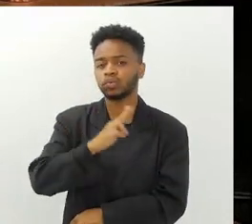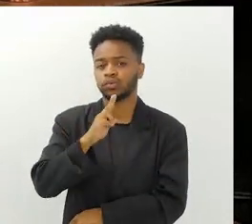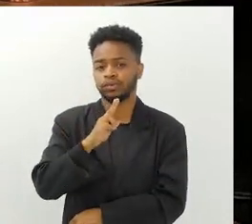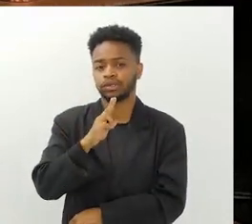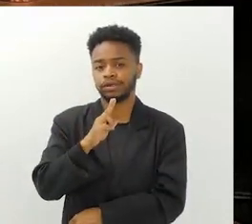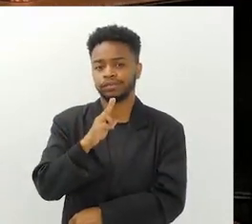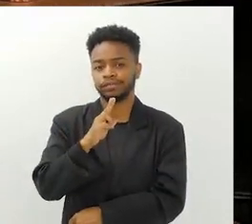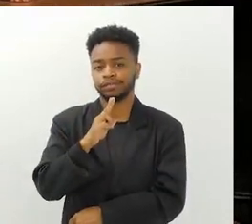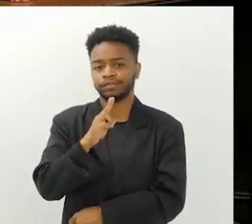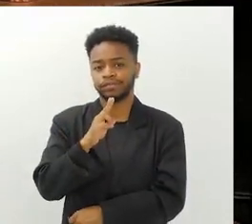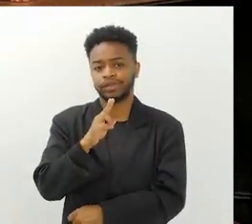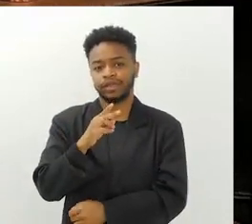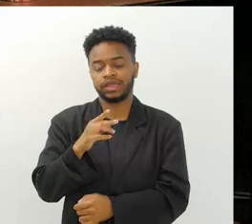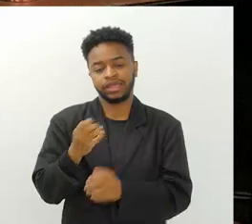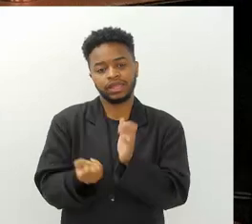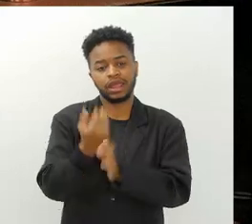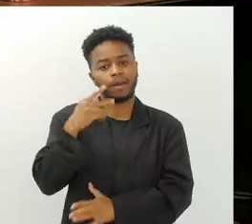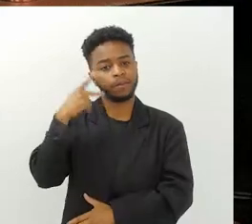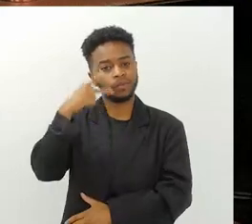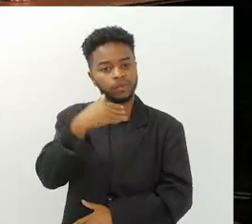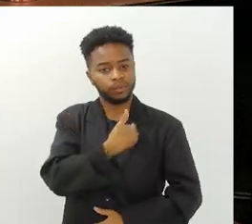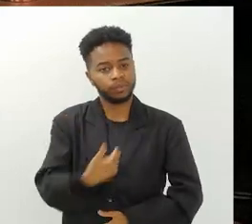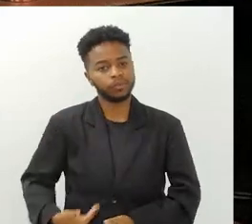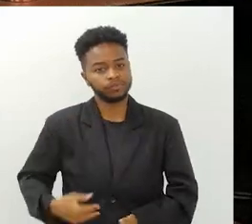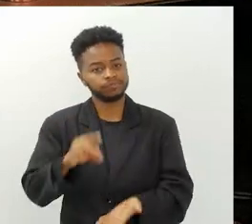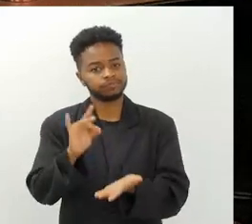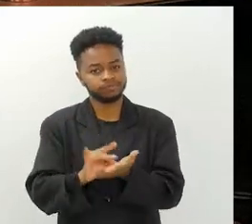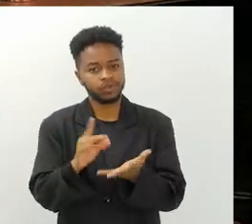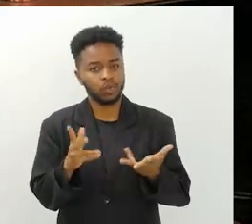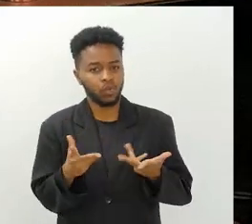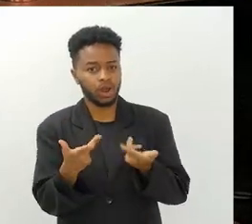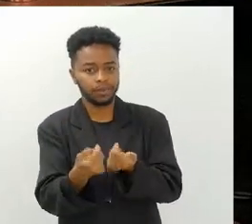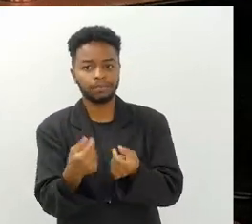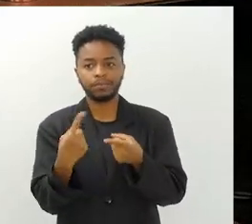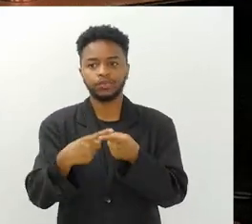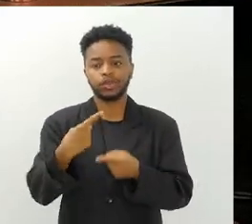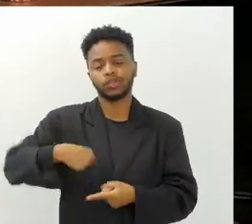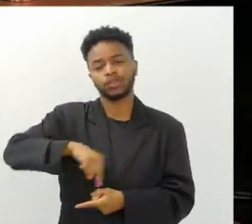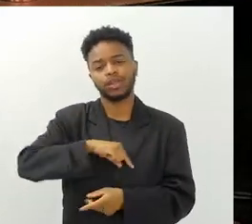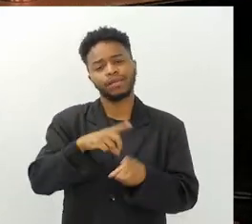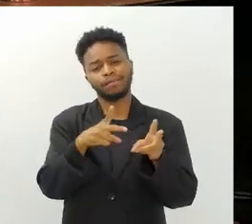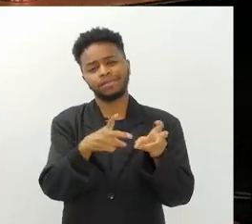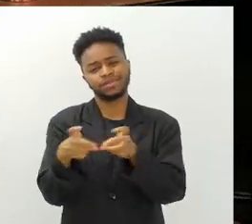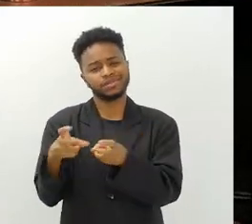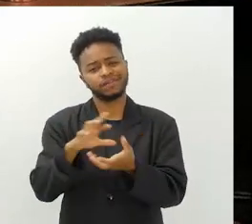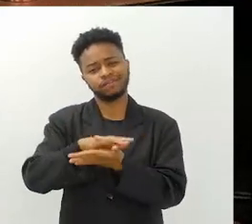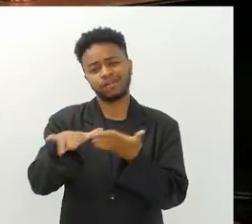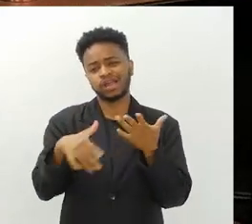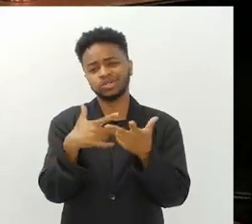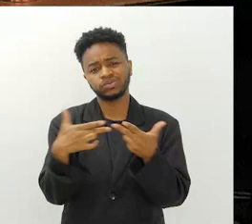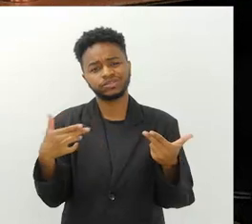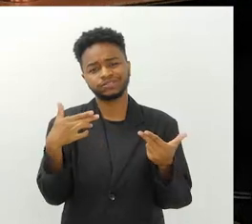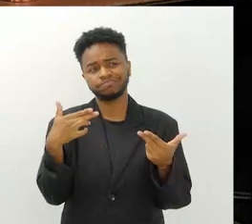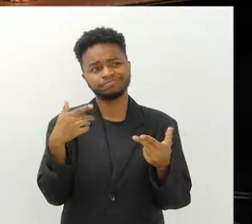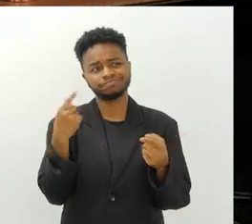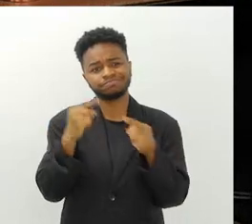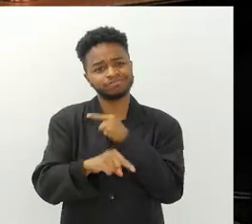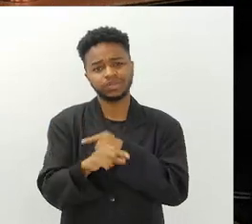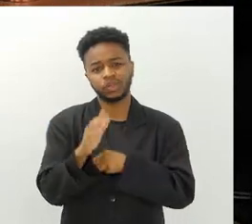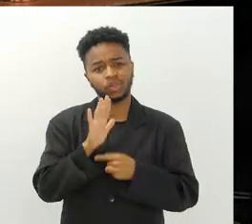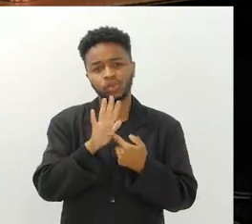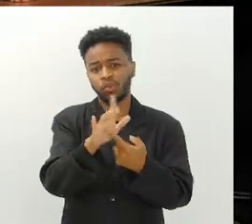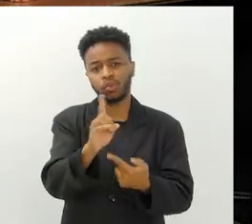urgente de se fazer políticas públicas eficazes, de fato, né? Porque a gente vê muita coisa aí que acaba não